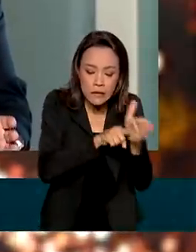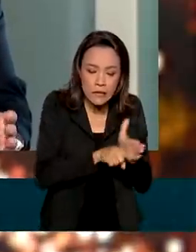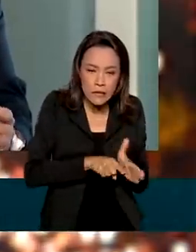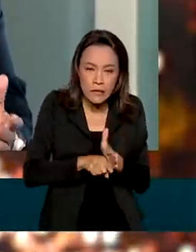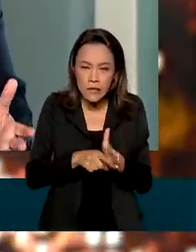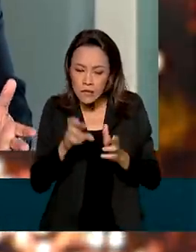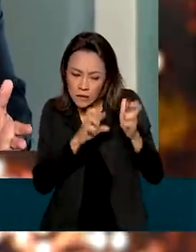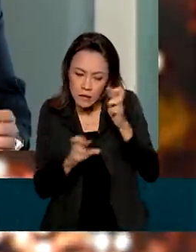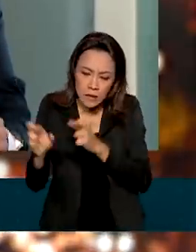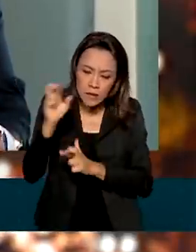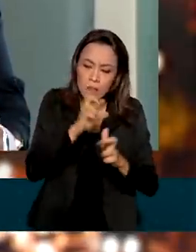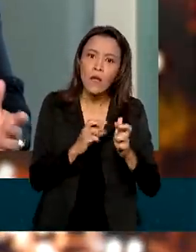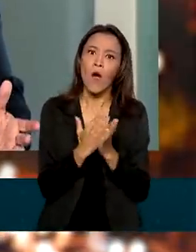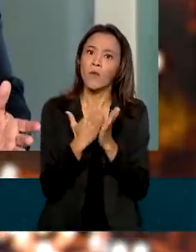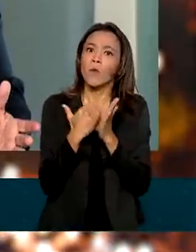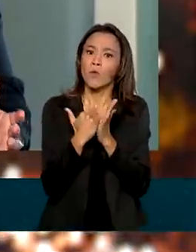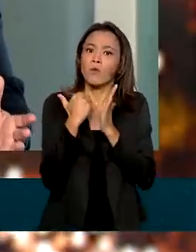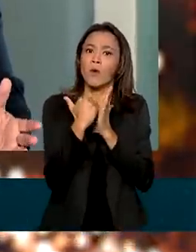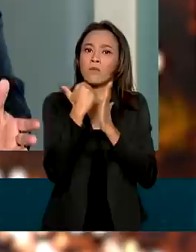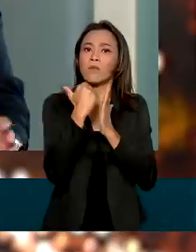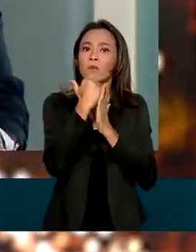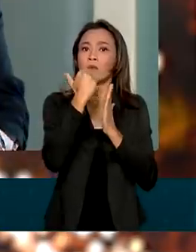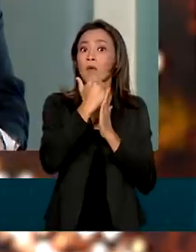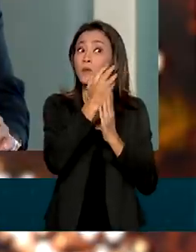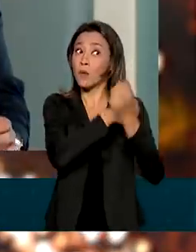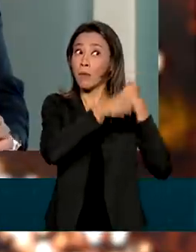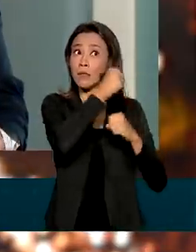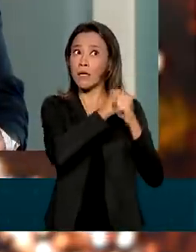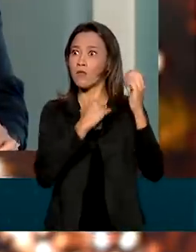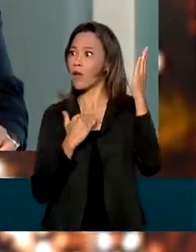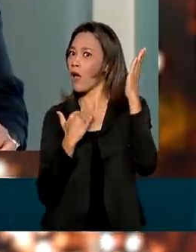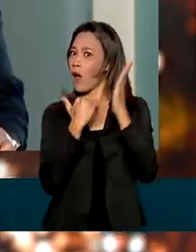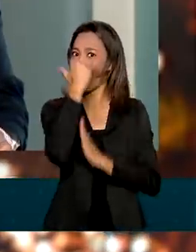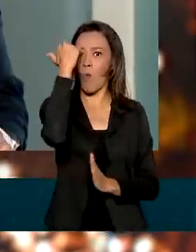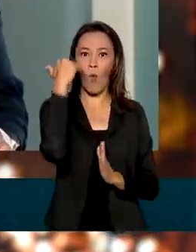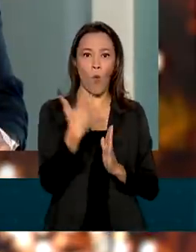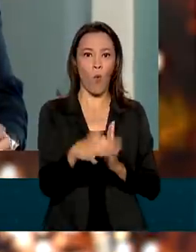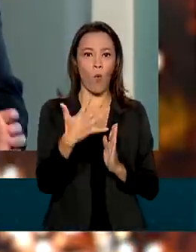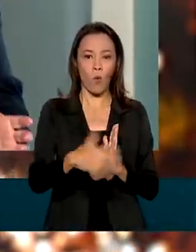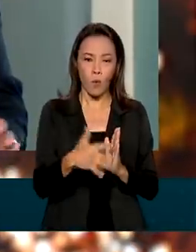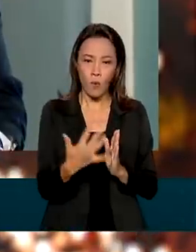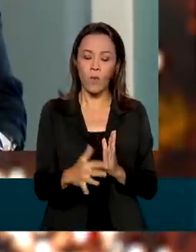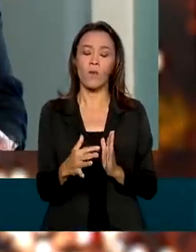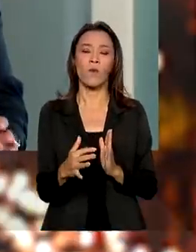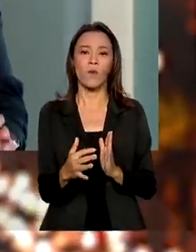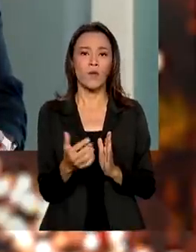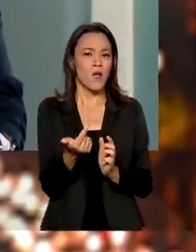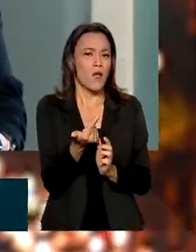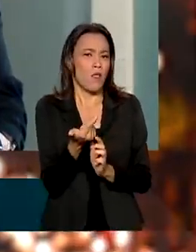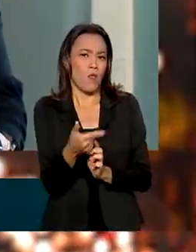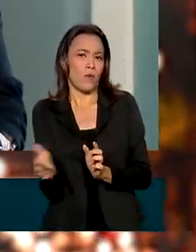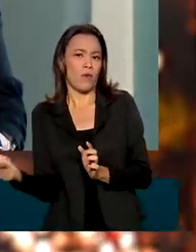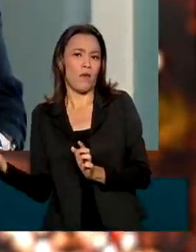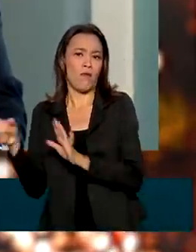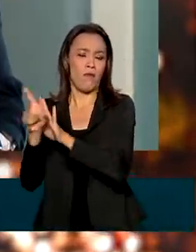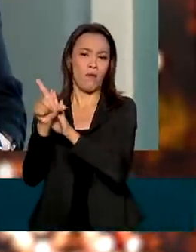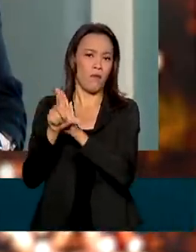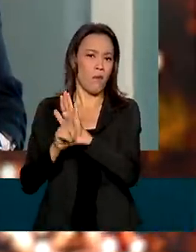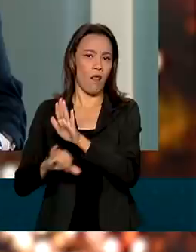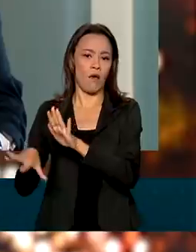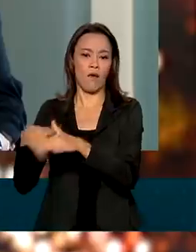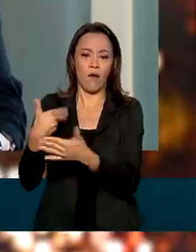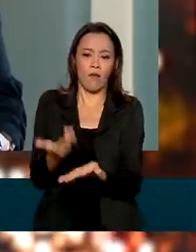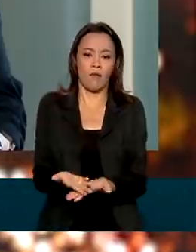O número de investigação da CGU cresceu significativamente. No passado tivemos recorde de investigações. Não houve nenhuma lei, pelo menos até